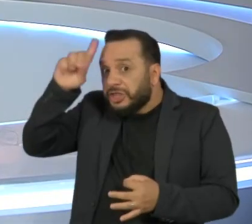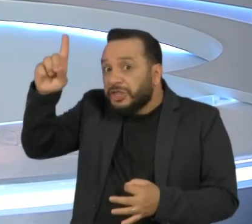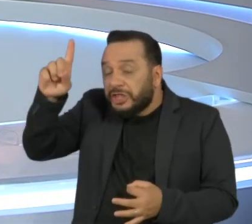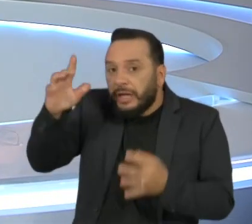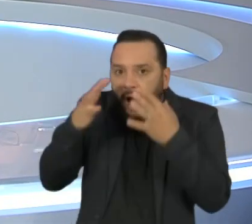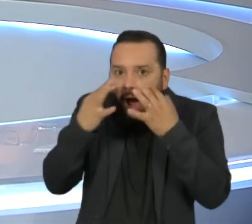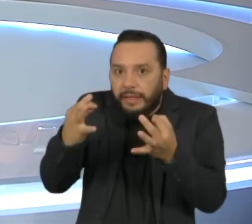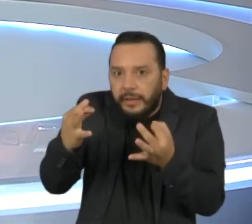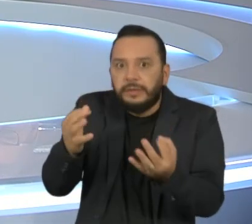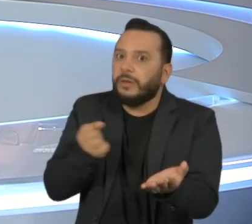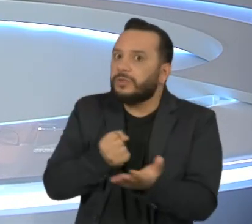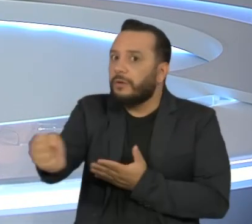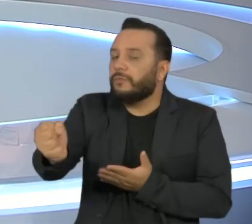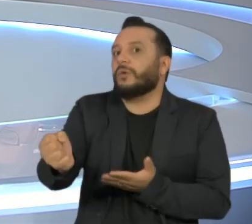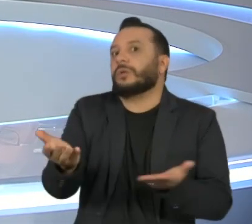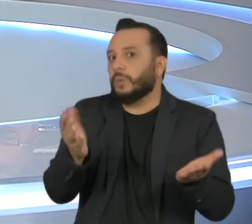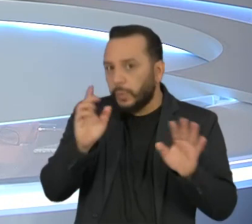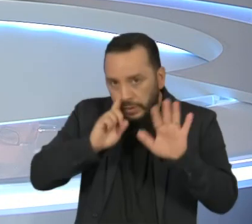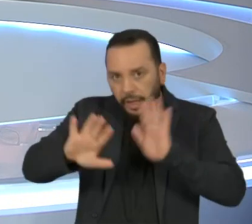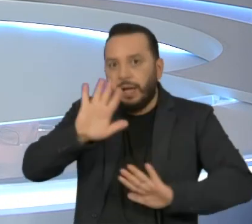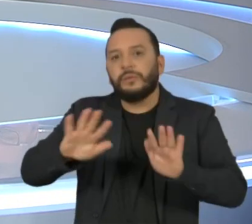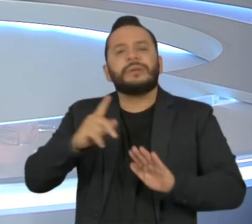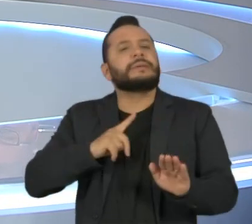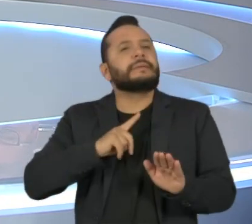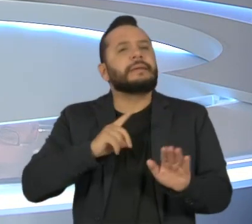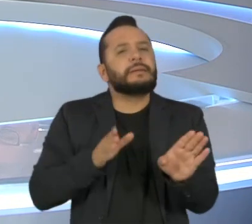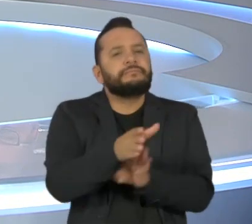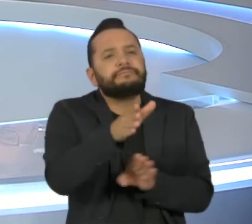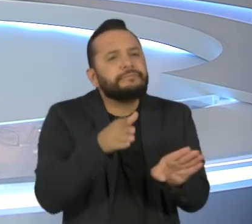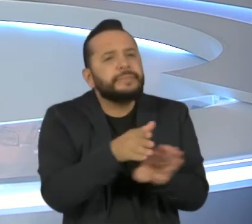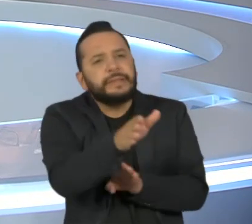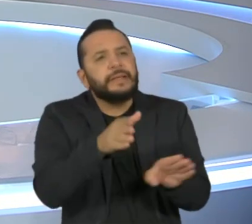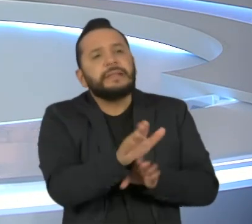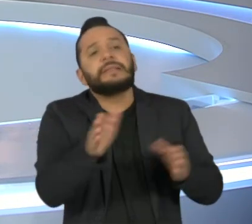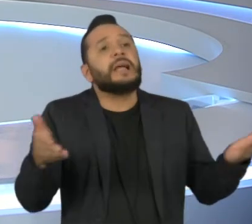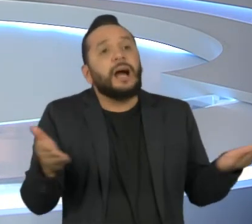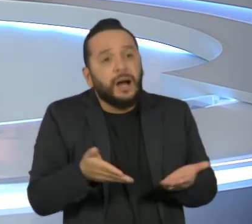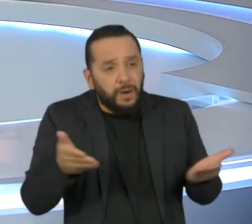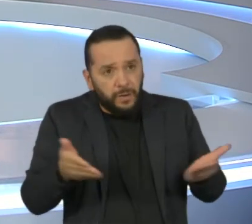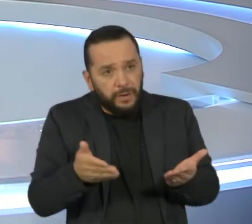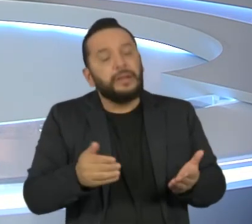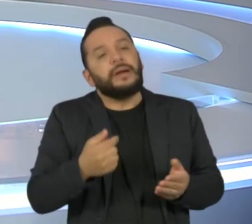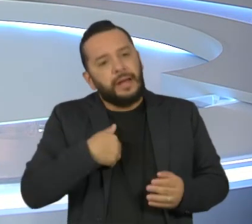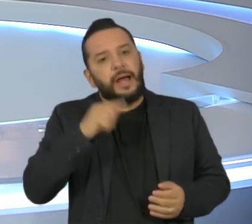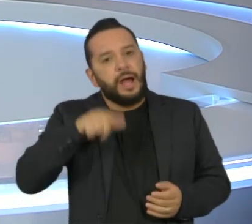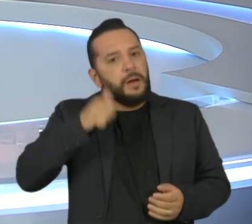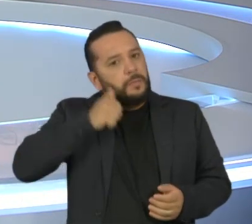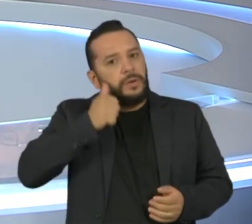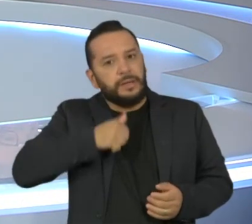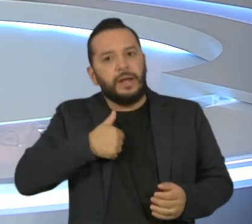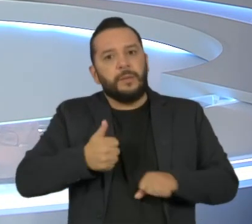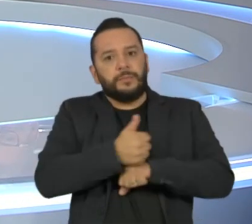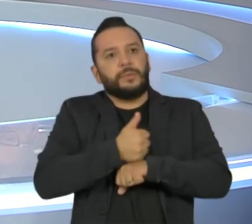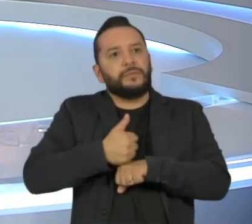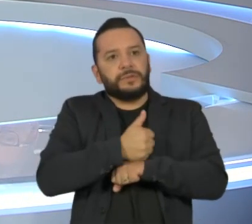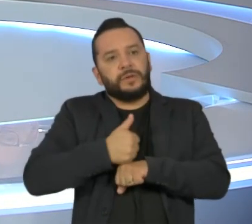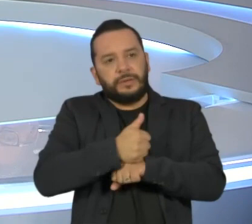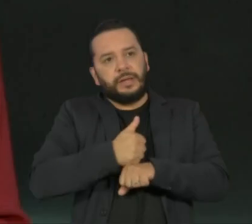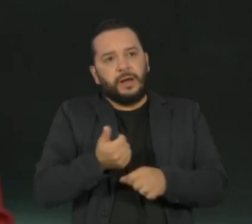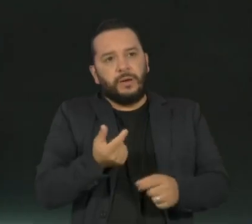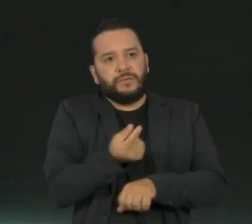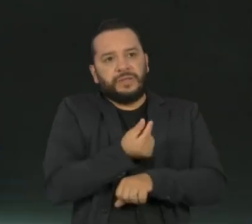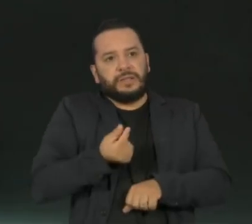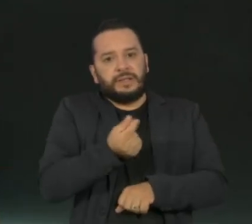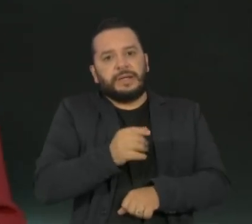auxilia com as orientações para evitar os erros frequentes na hora de fazer a declaração é a educadora financeira Cíntia Sena.